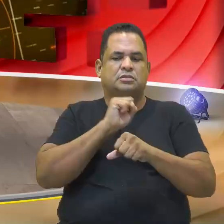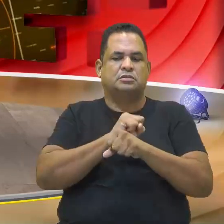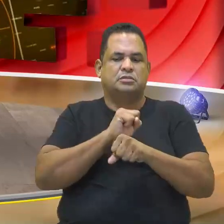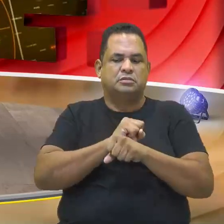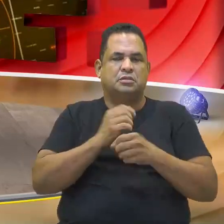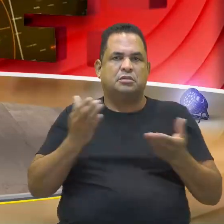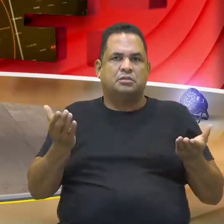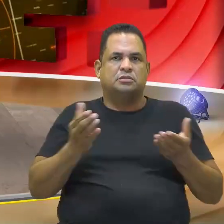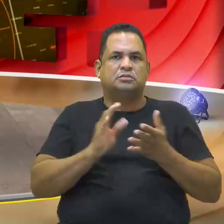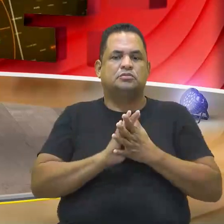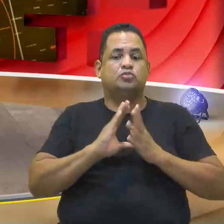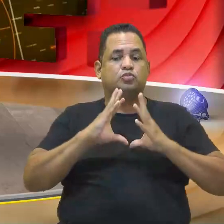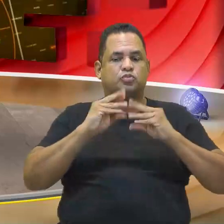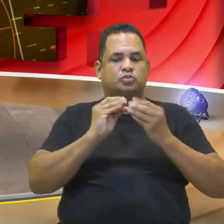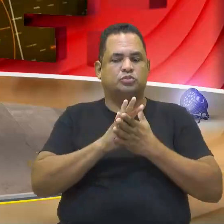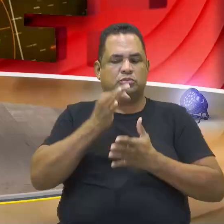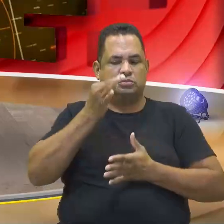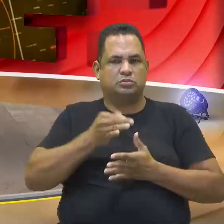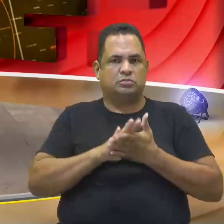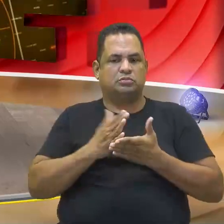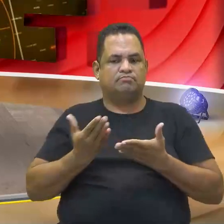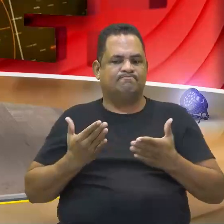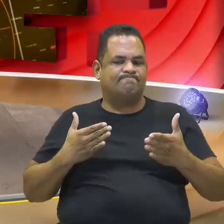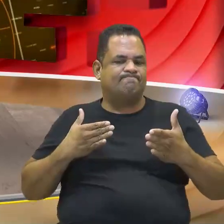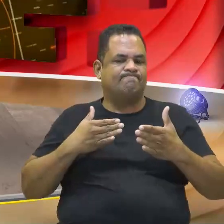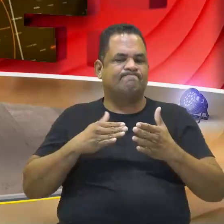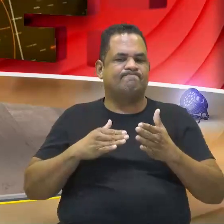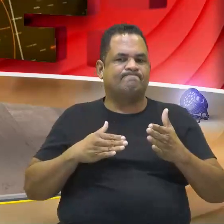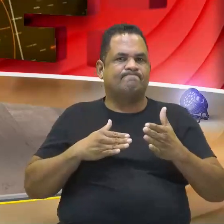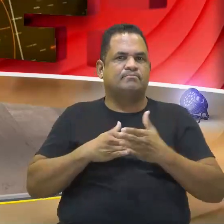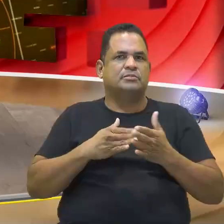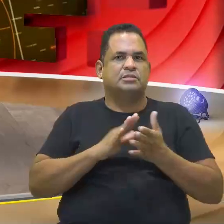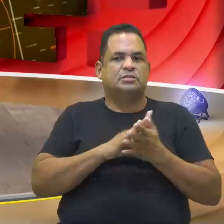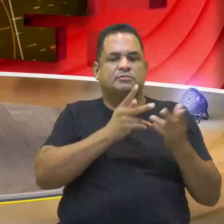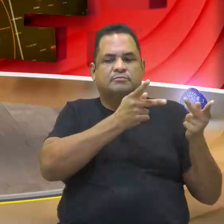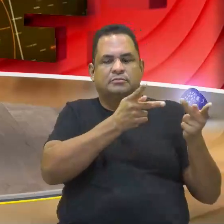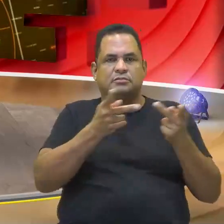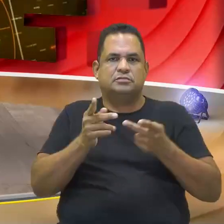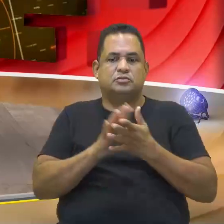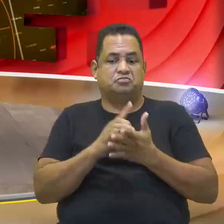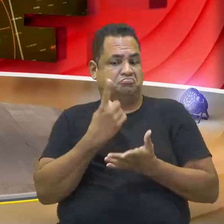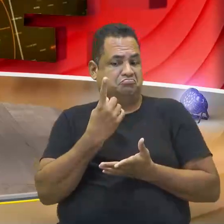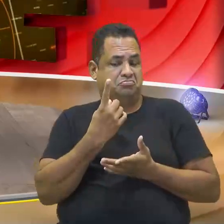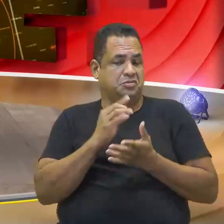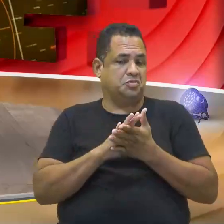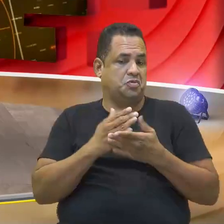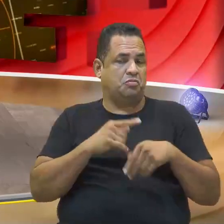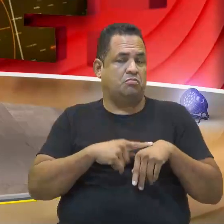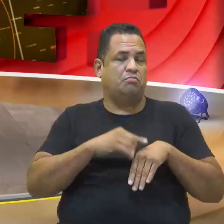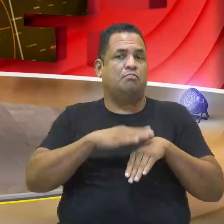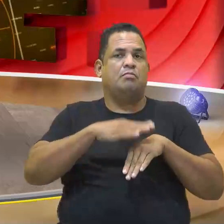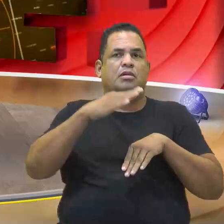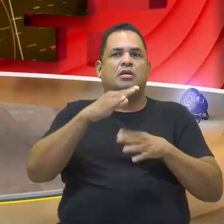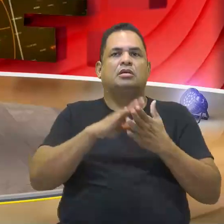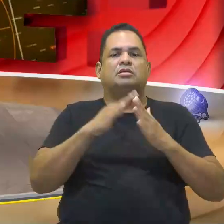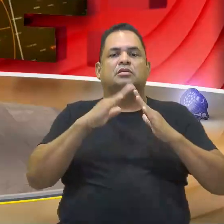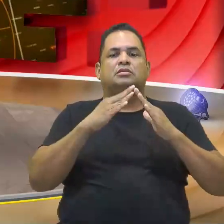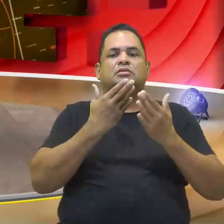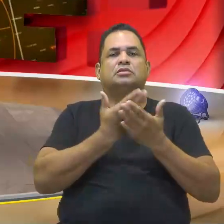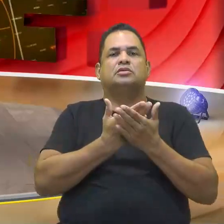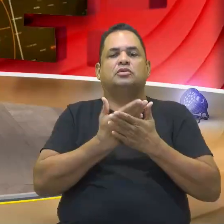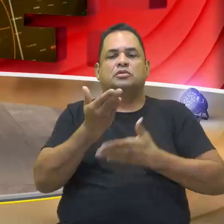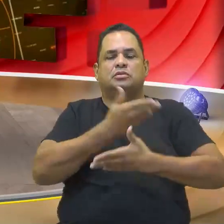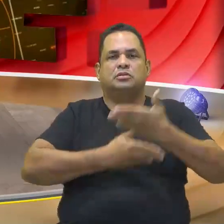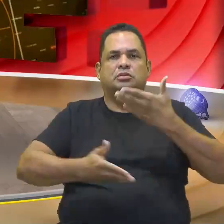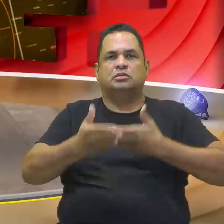né? Se tudo der certo, até lá a gente tem a oportunidade de visitar uma ou mais, quem sabe, né? Escolas da Mediação e realizar a